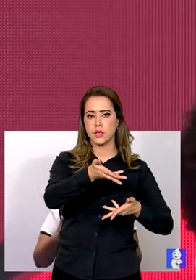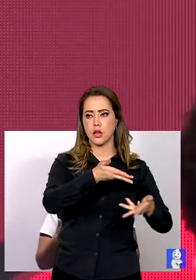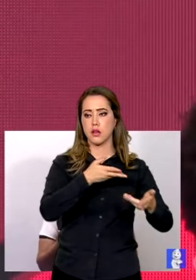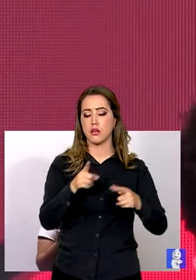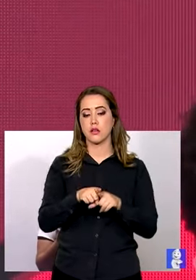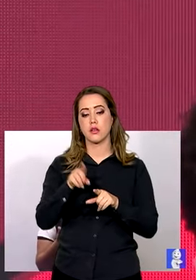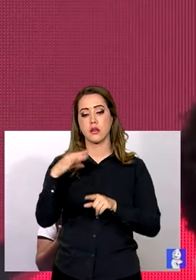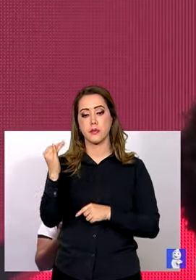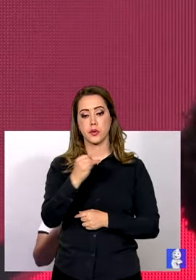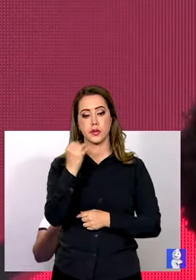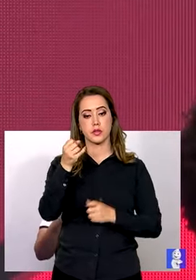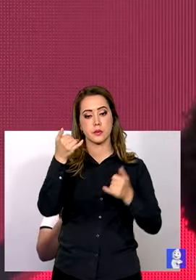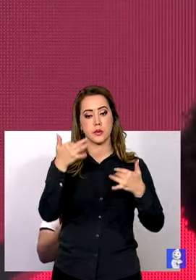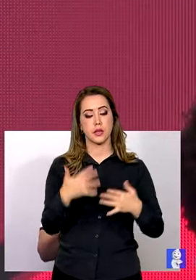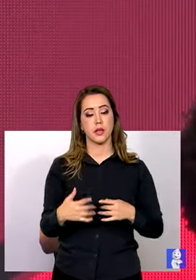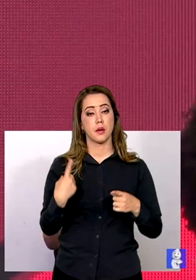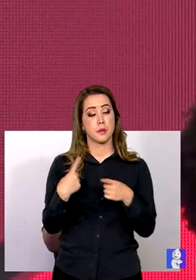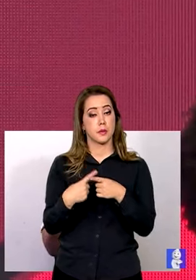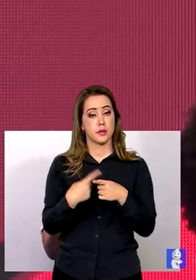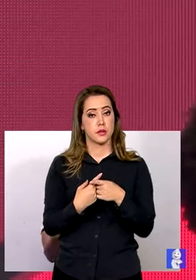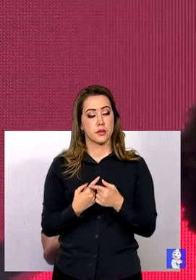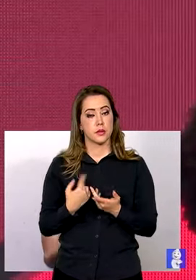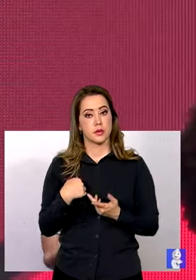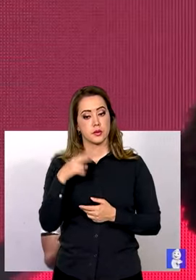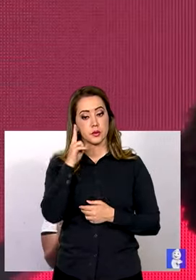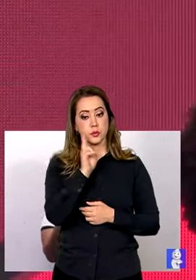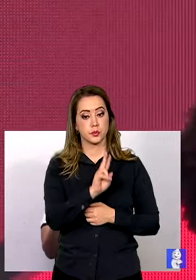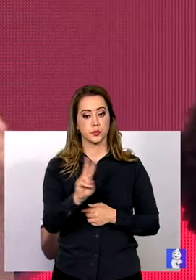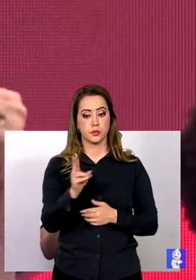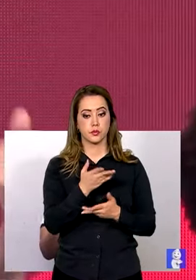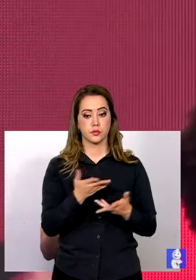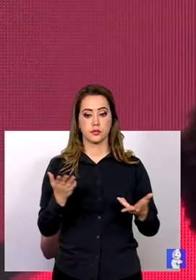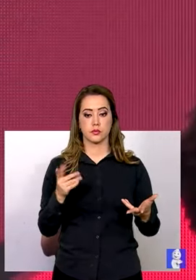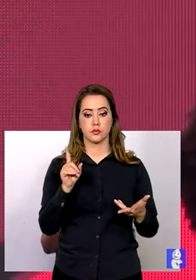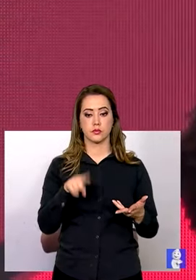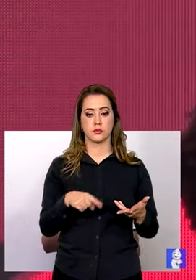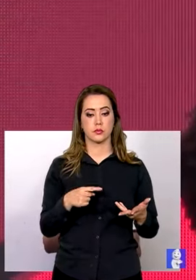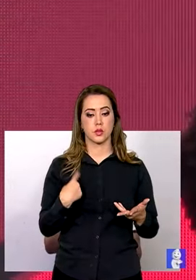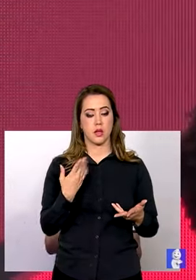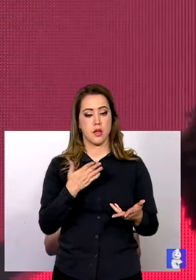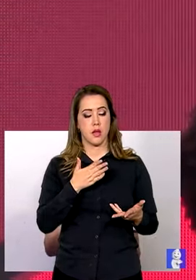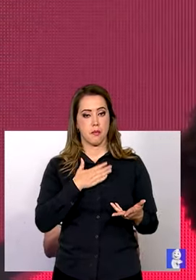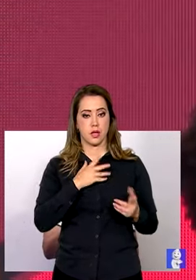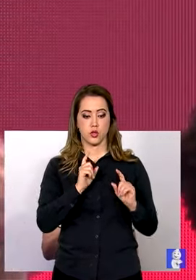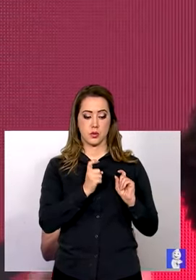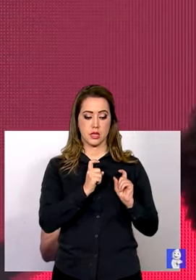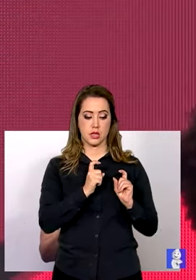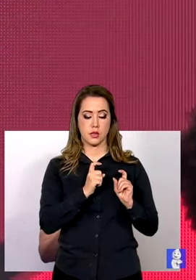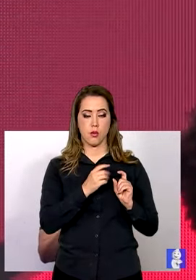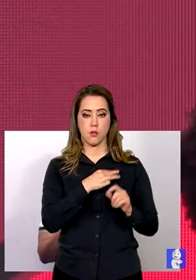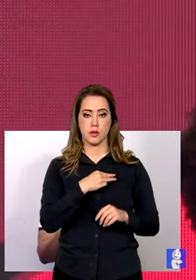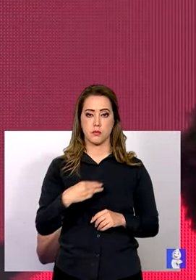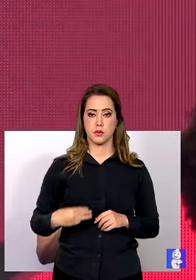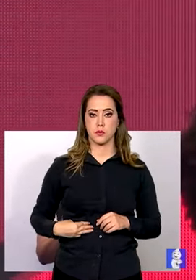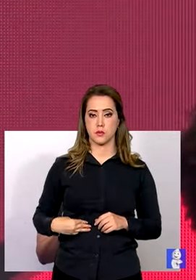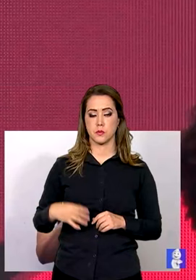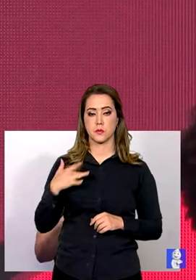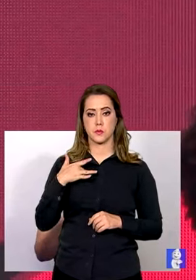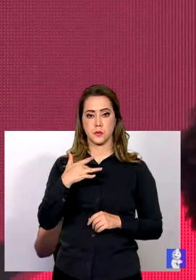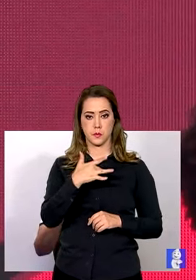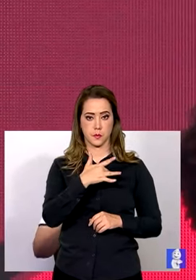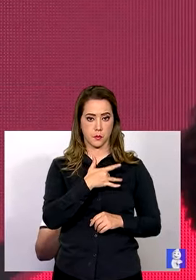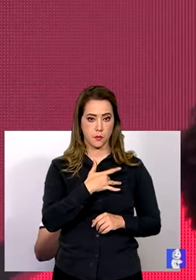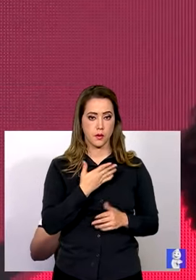questão de demarcar porque eu vejo que a minha gestão como ministra da